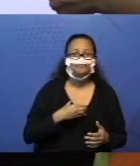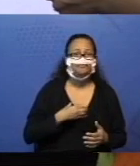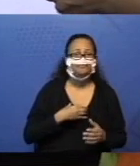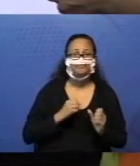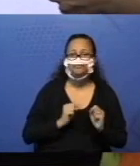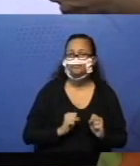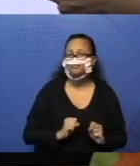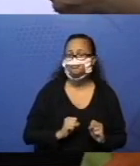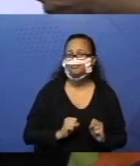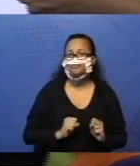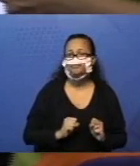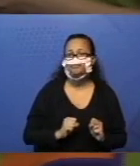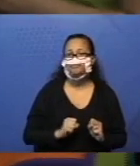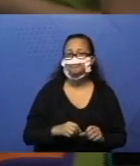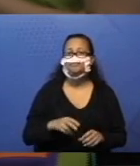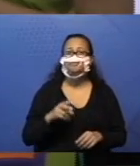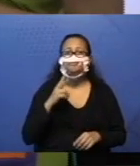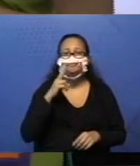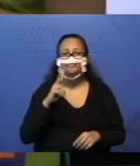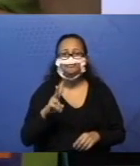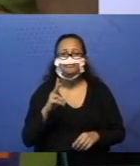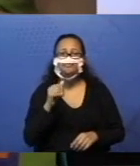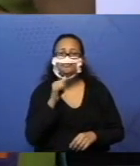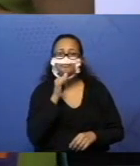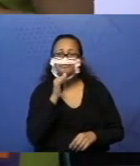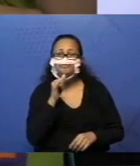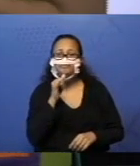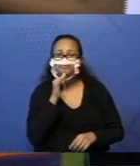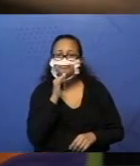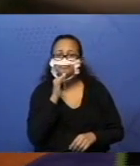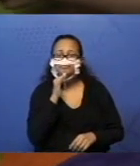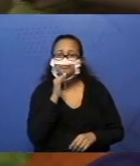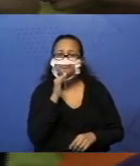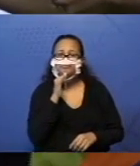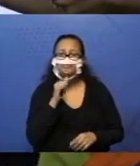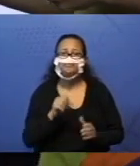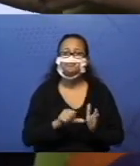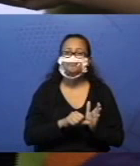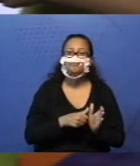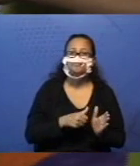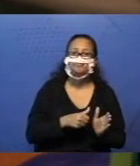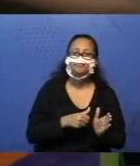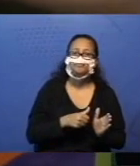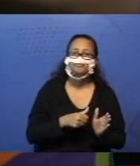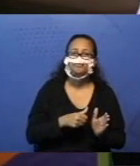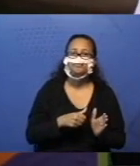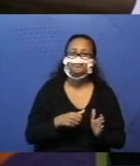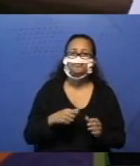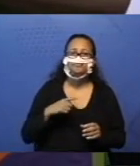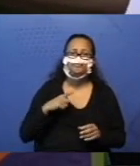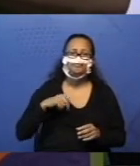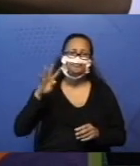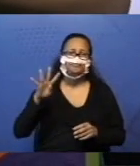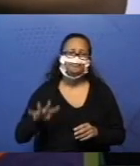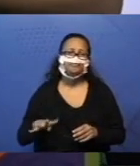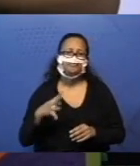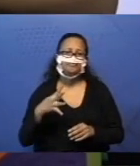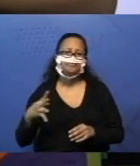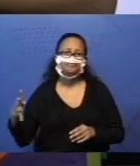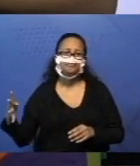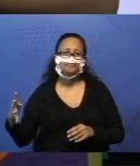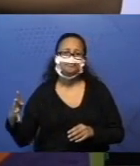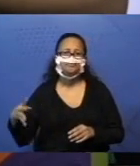Veja o exemplo na primeira linha da malha a seguir. Então, isso aqui é uma malha. Lembra da malha?